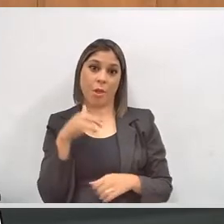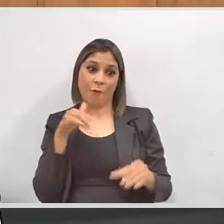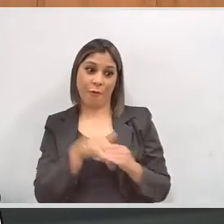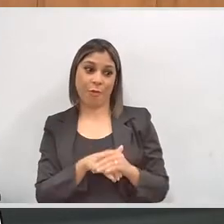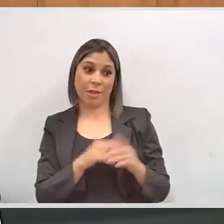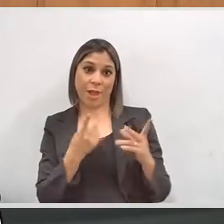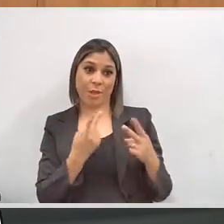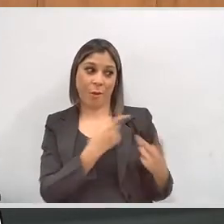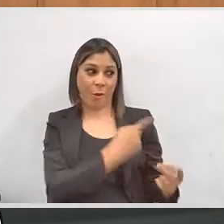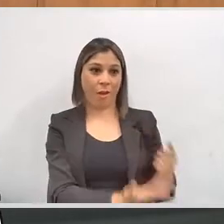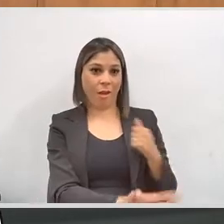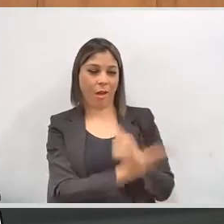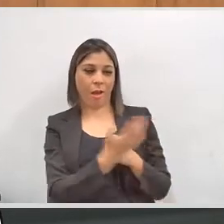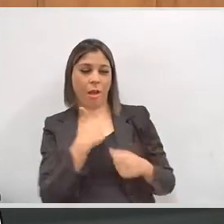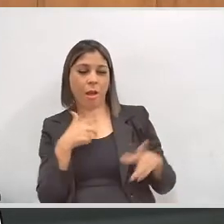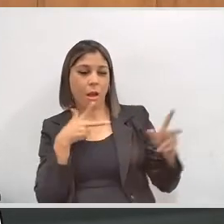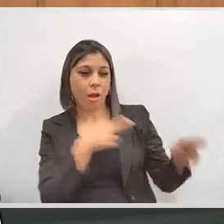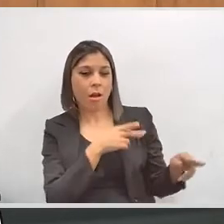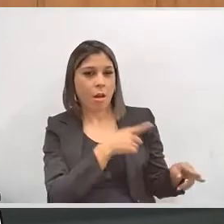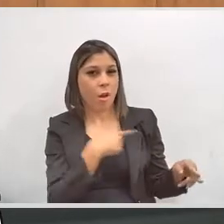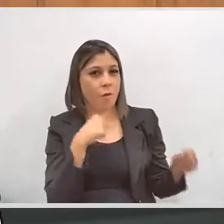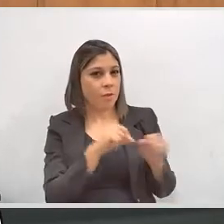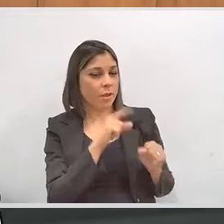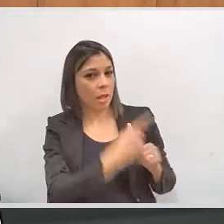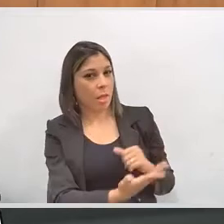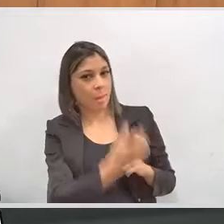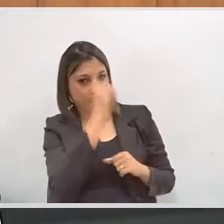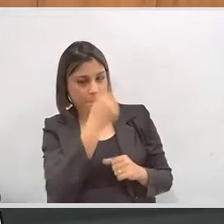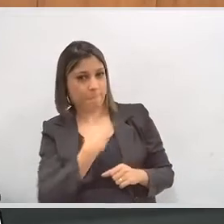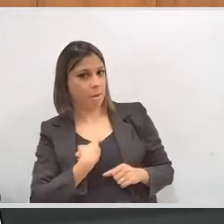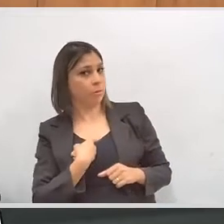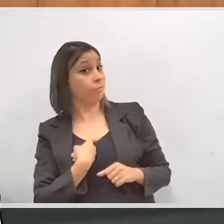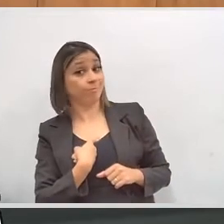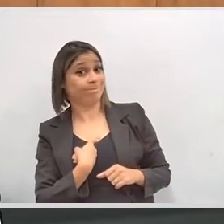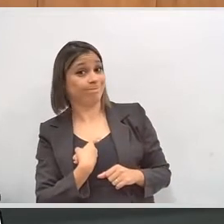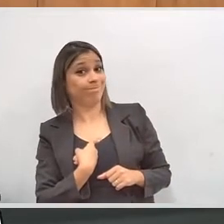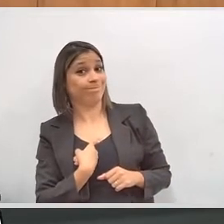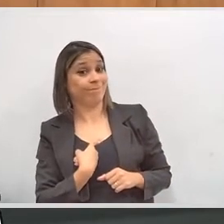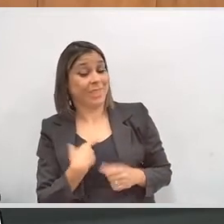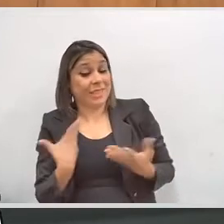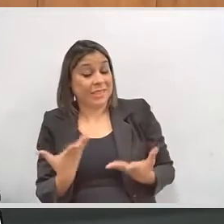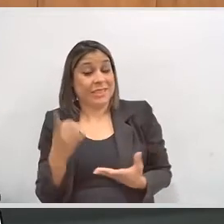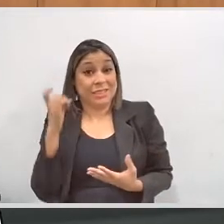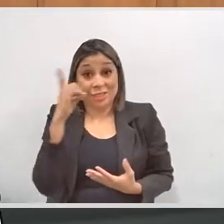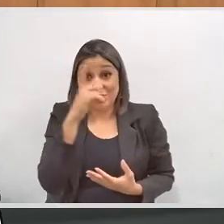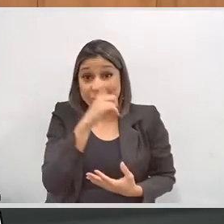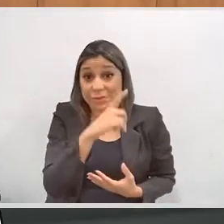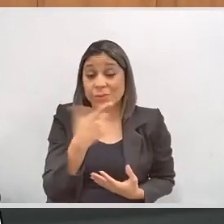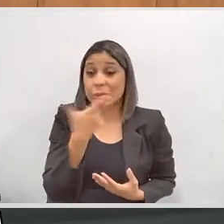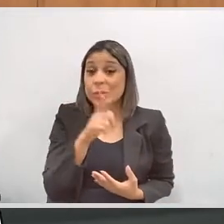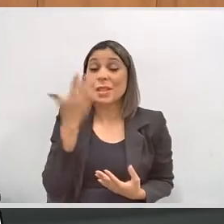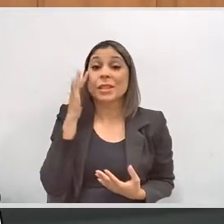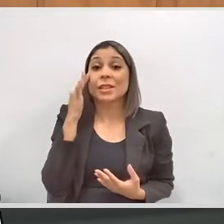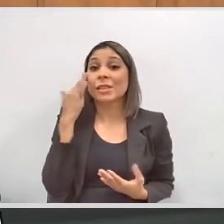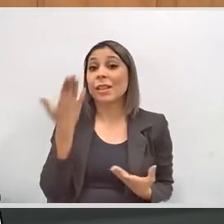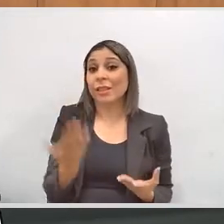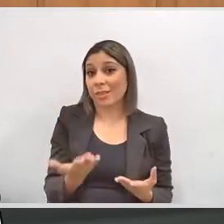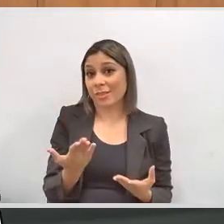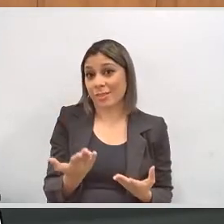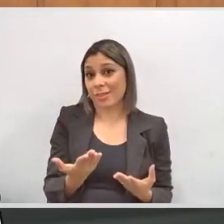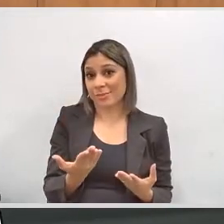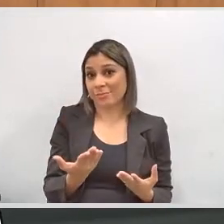conforme a vontade do assistente. Portanto, é uma nuance difícil de precisar e de